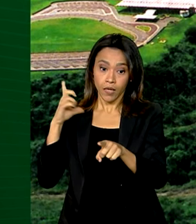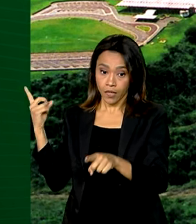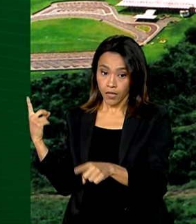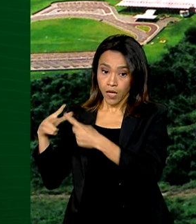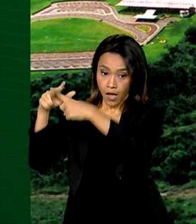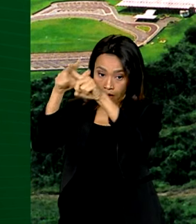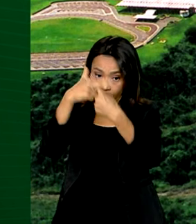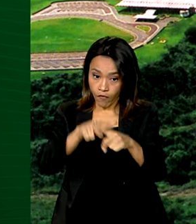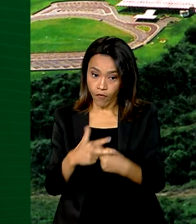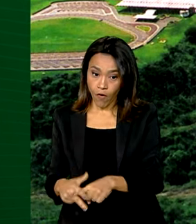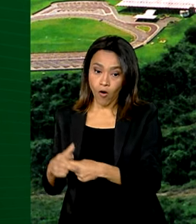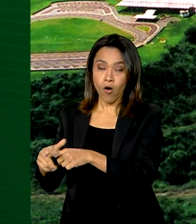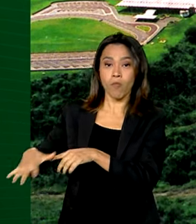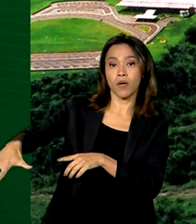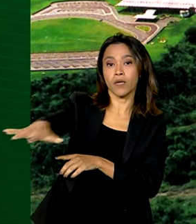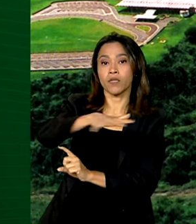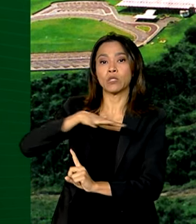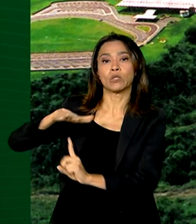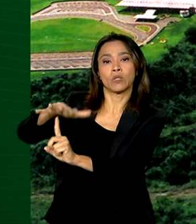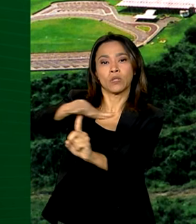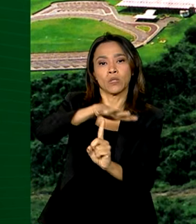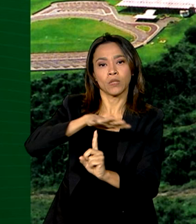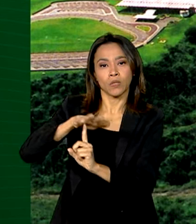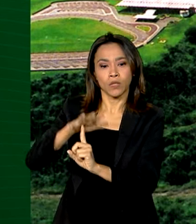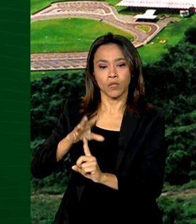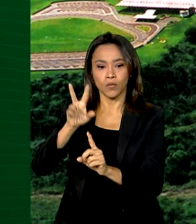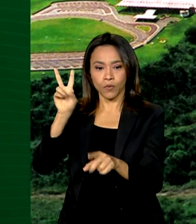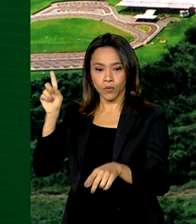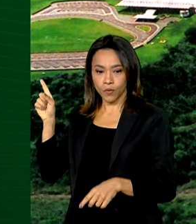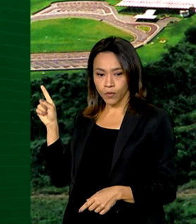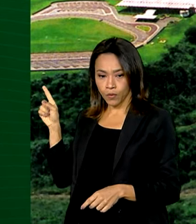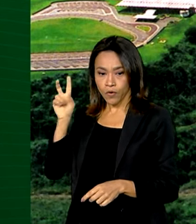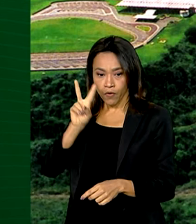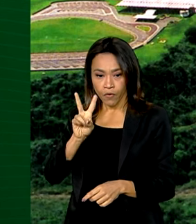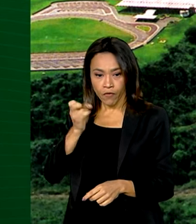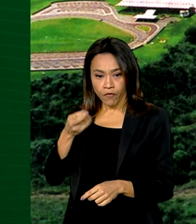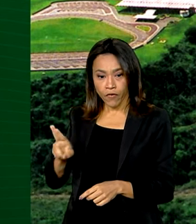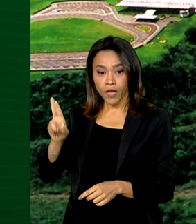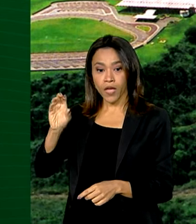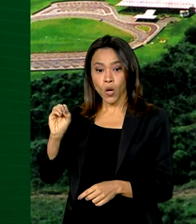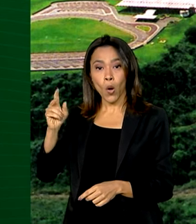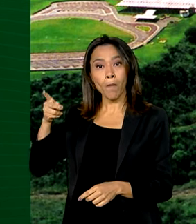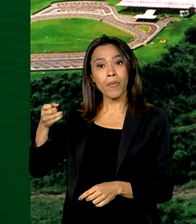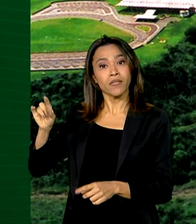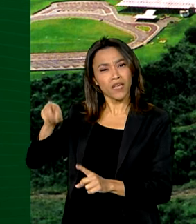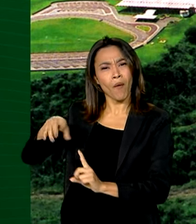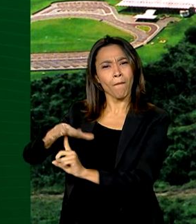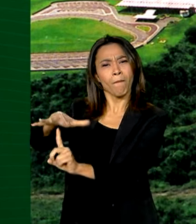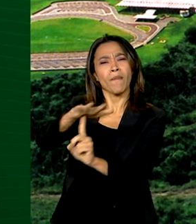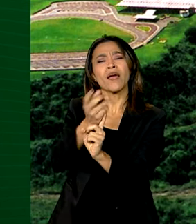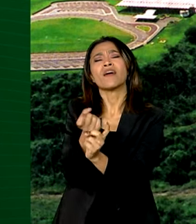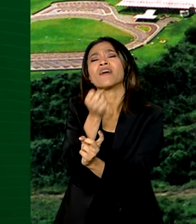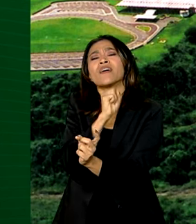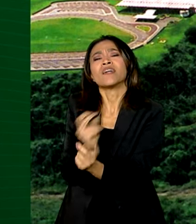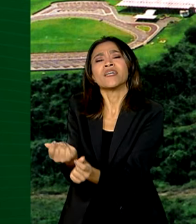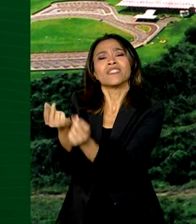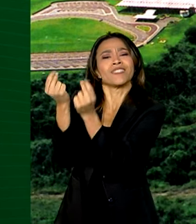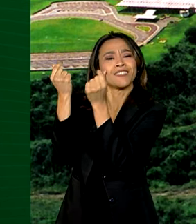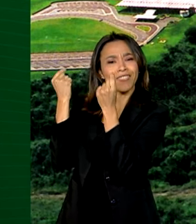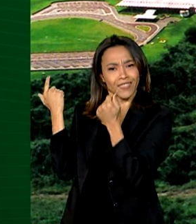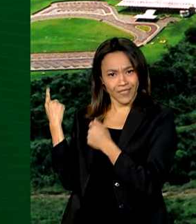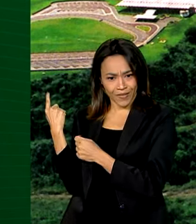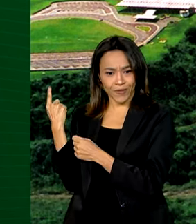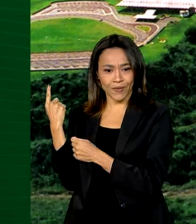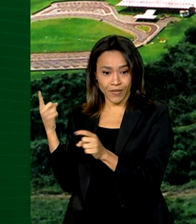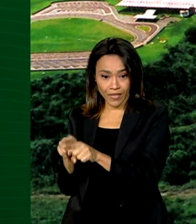revitalização do Complexo Ver o Peso, que abriga um dos mercados mais antigos do Brasil, e a restauração do Mercado Municipal de